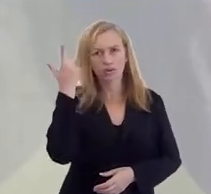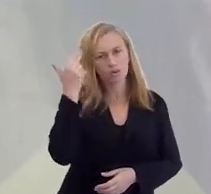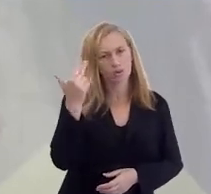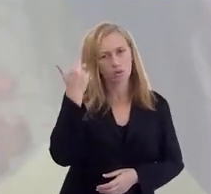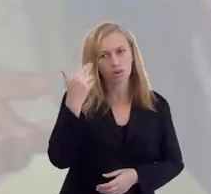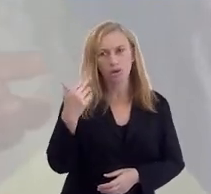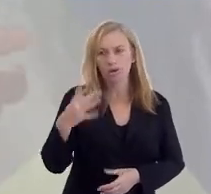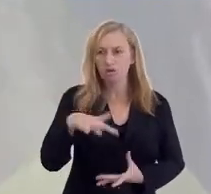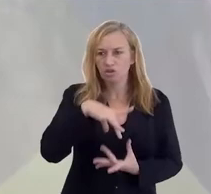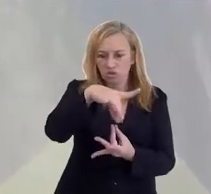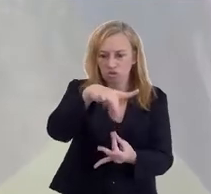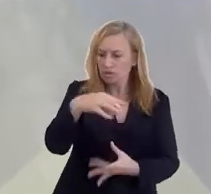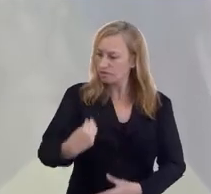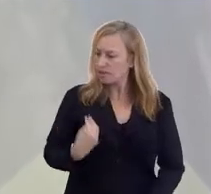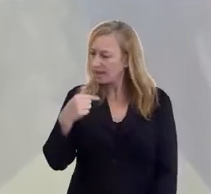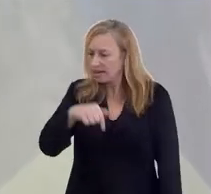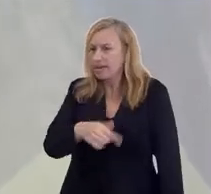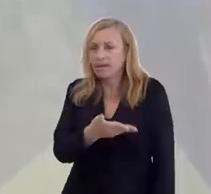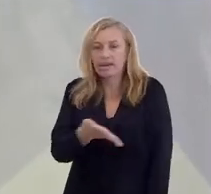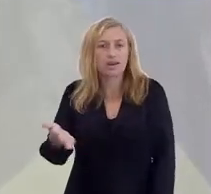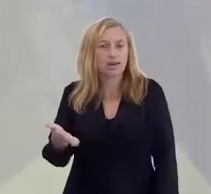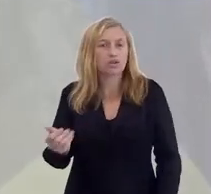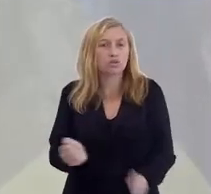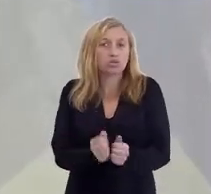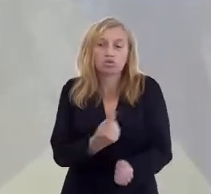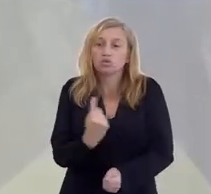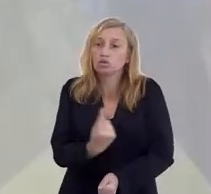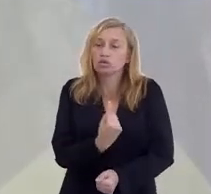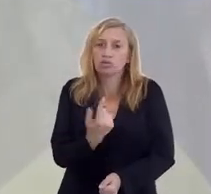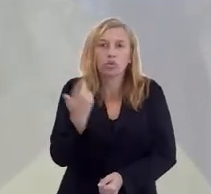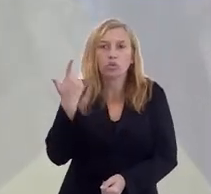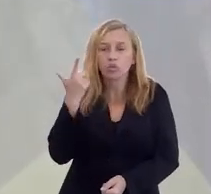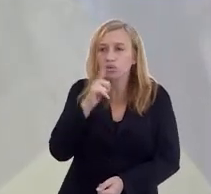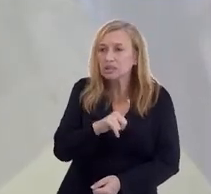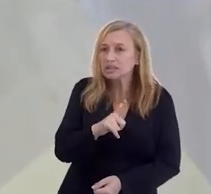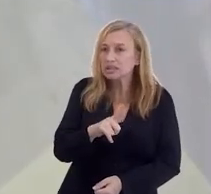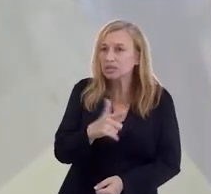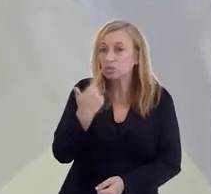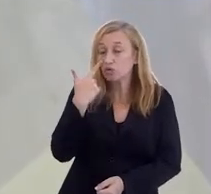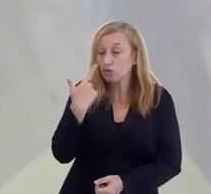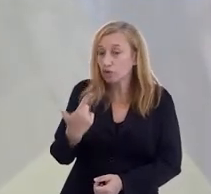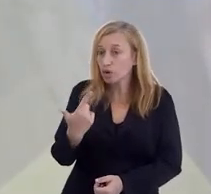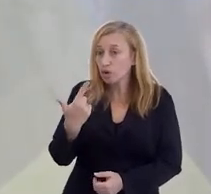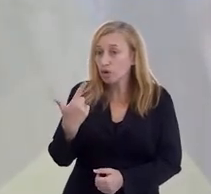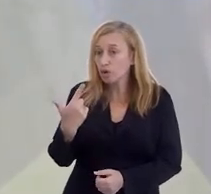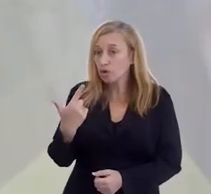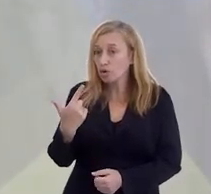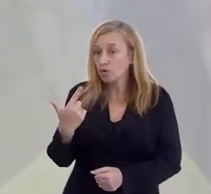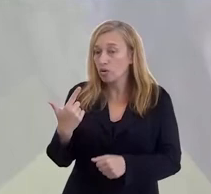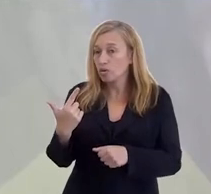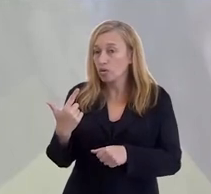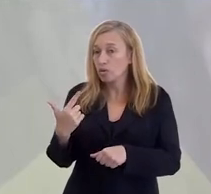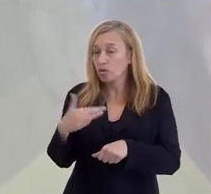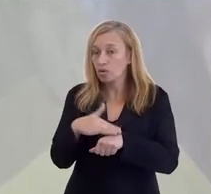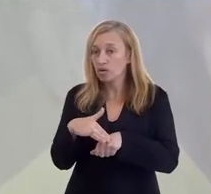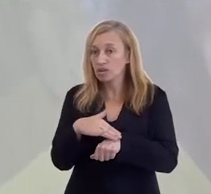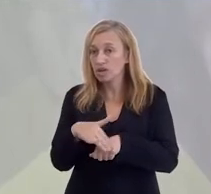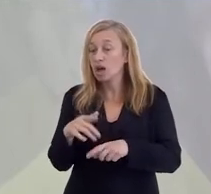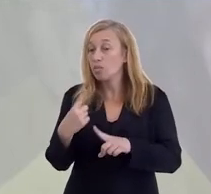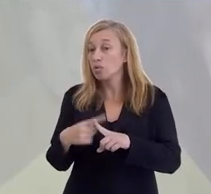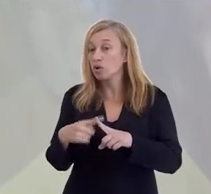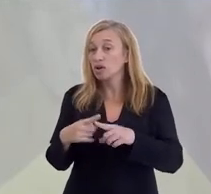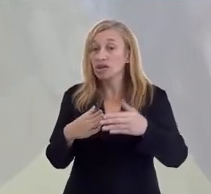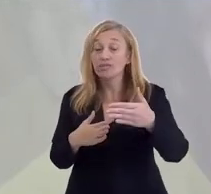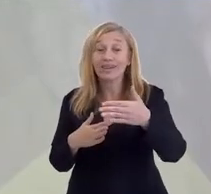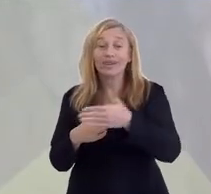Nesse momento, nós estamos fazendo esse trabalho, eles estão aqui em volta de nós. Nós não conseguimos acessá-los porque os nossos sentidos são limitados.